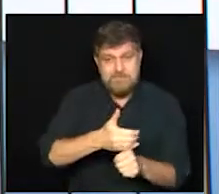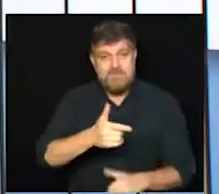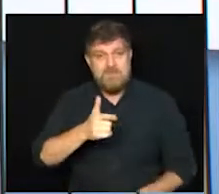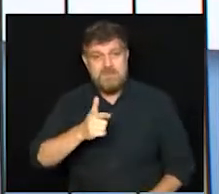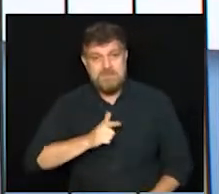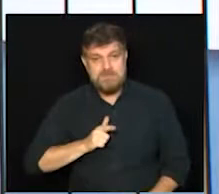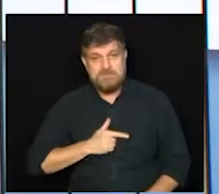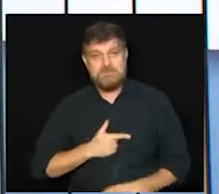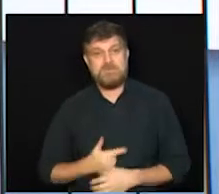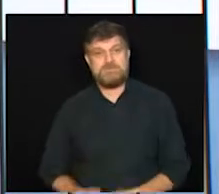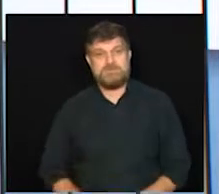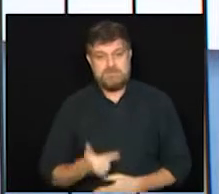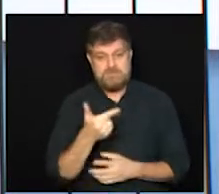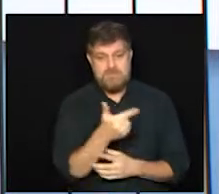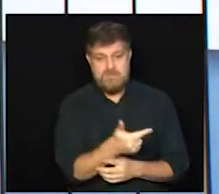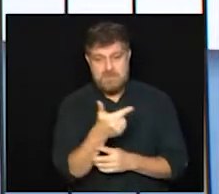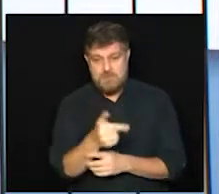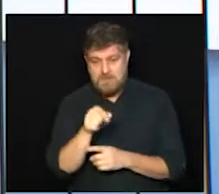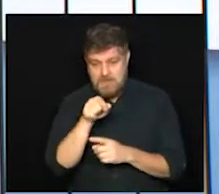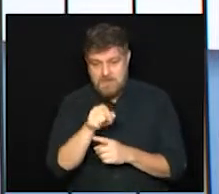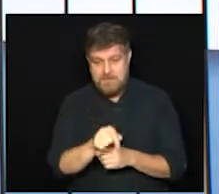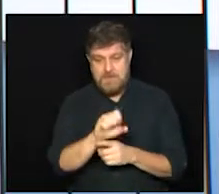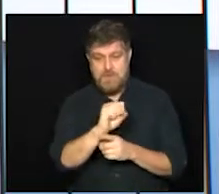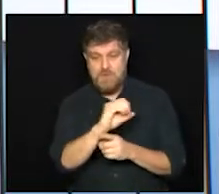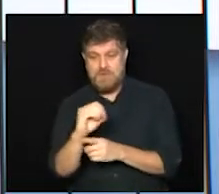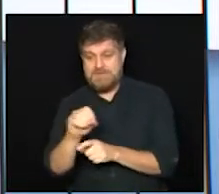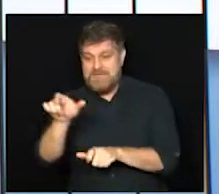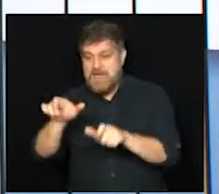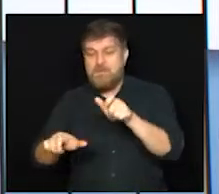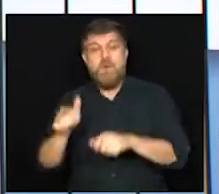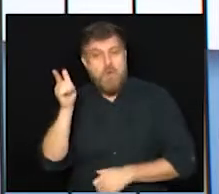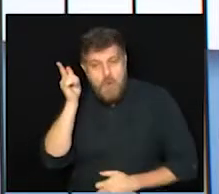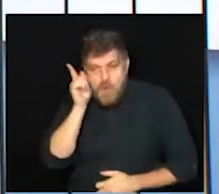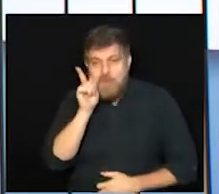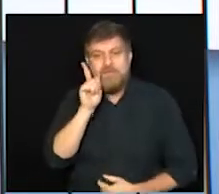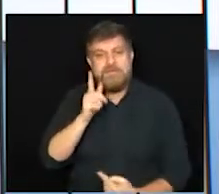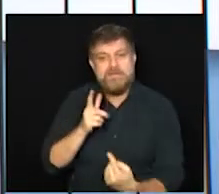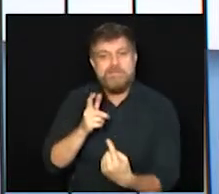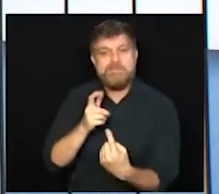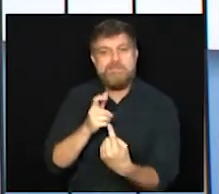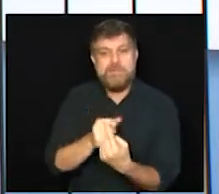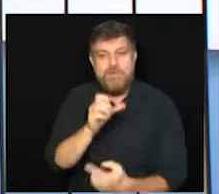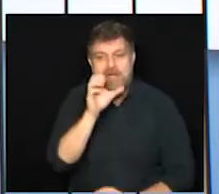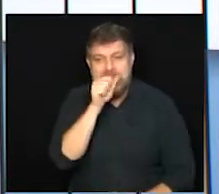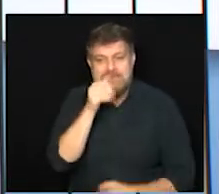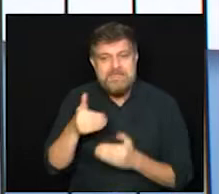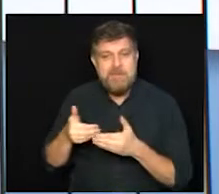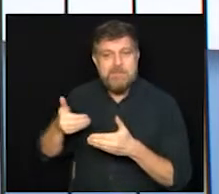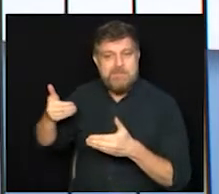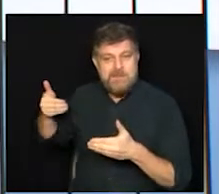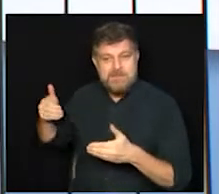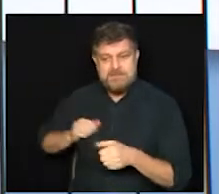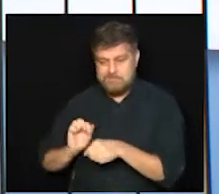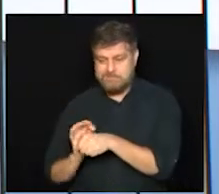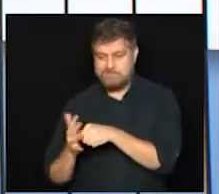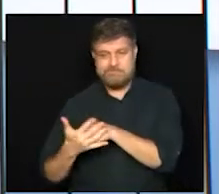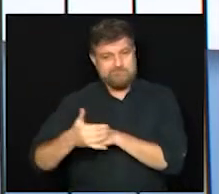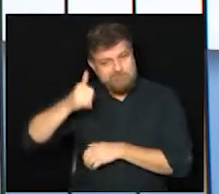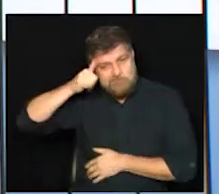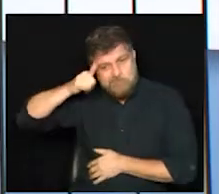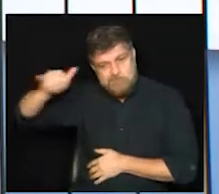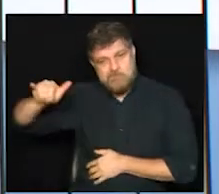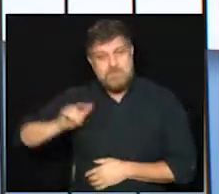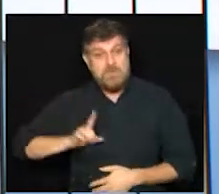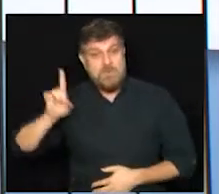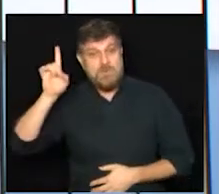Mais 22 mil e 800 pessoas foram imunizadas no último sábado contra a Covid-19, que